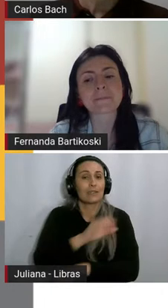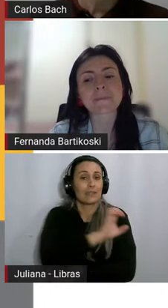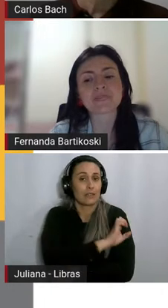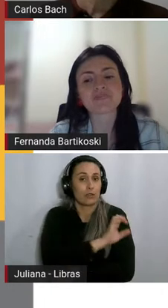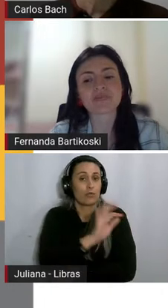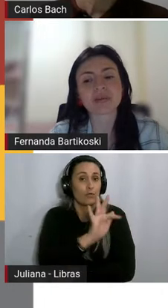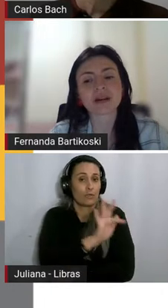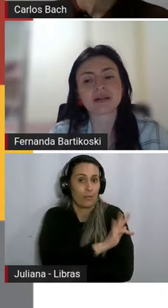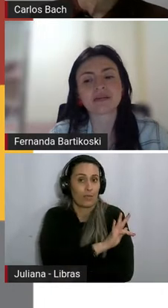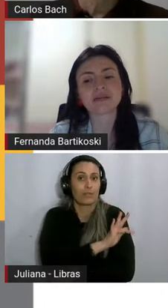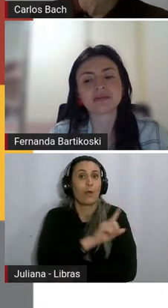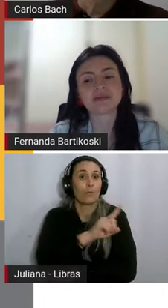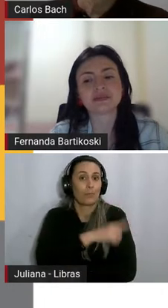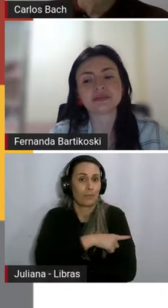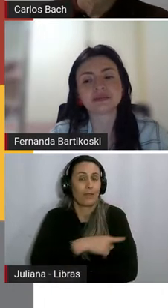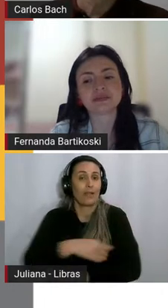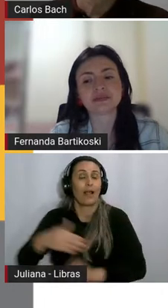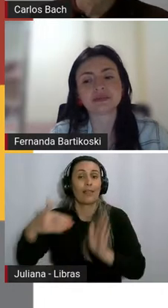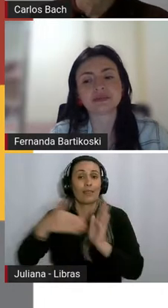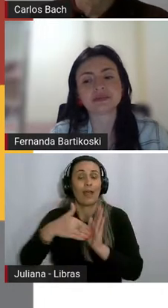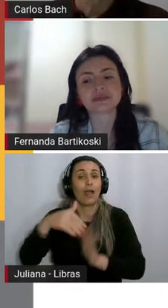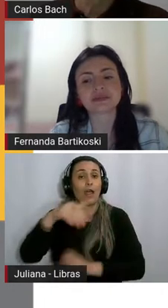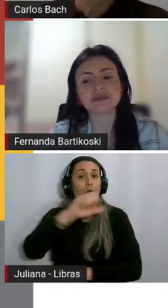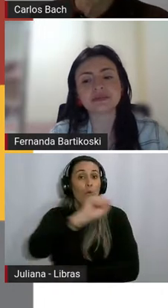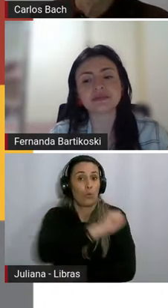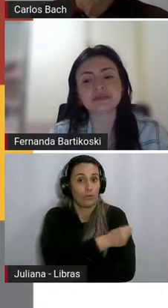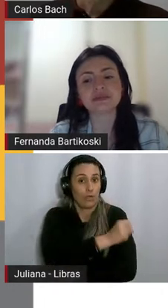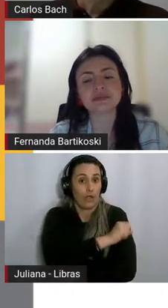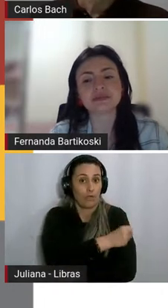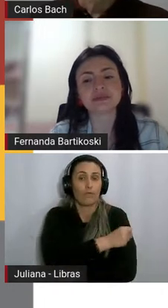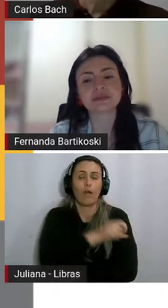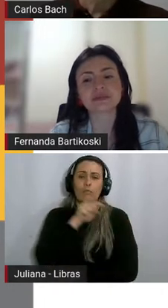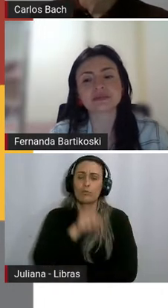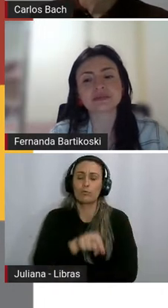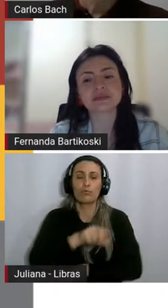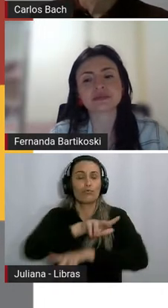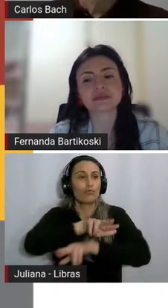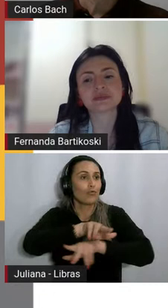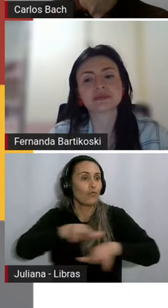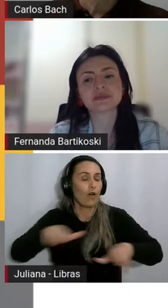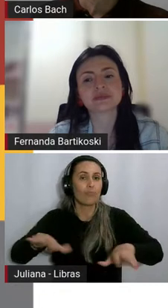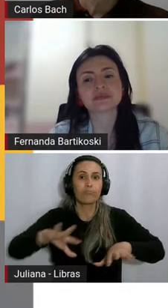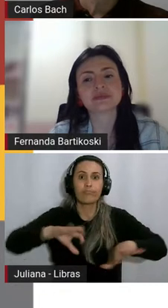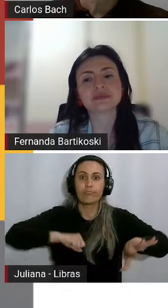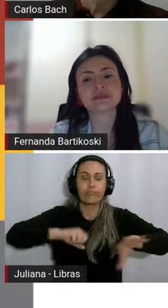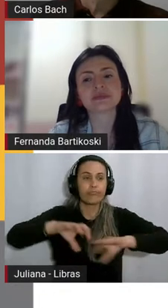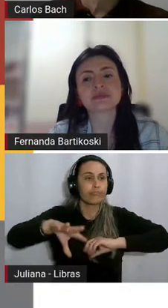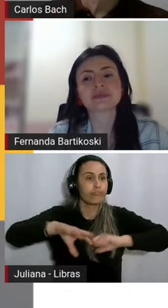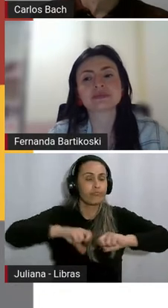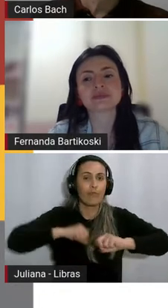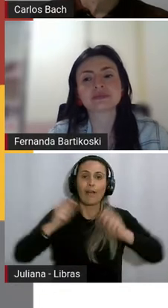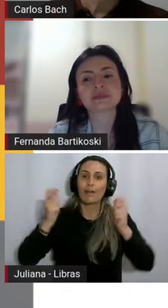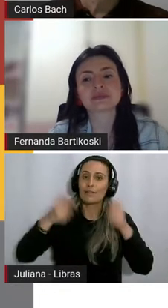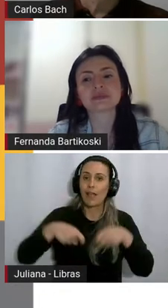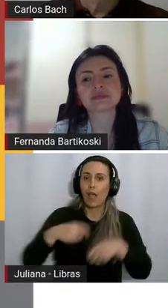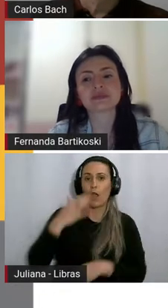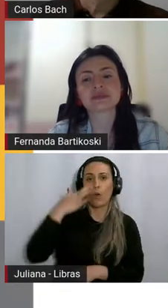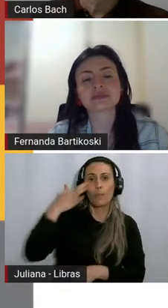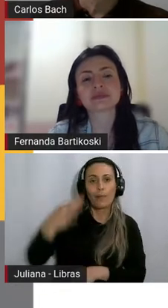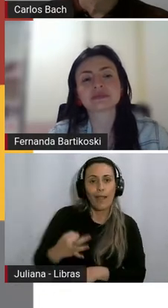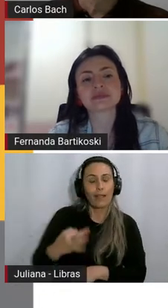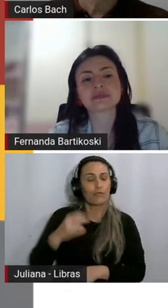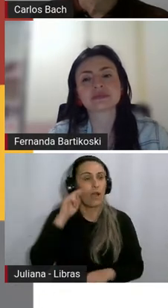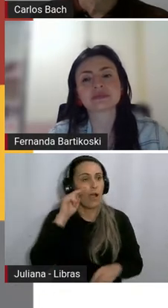o texto literário pode ser as lentes multicoloridas que lhes auxiliem a compreenderem-se e ao mesmo tempo